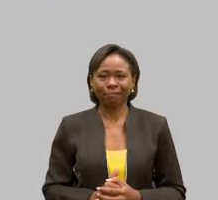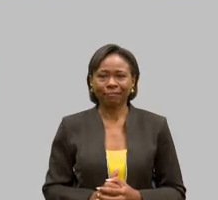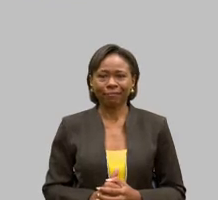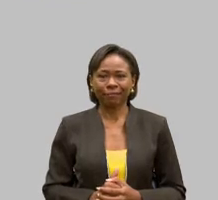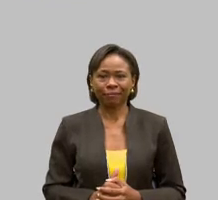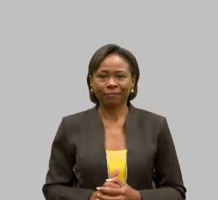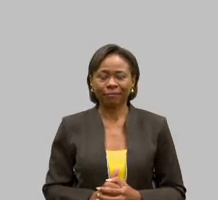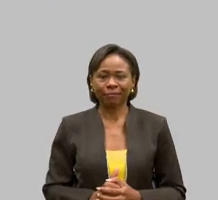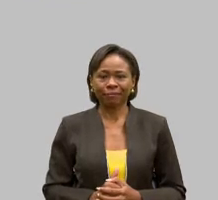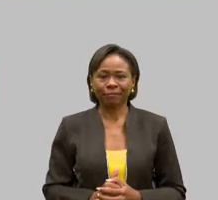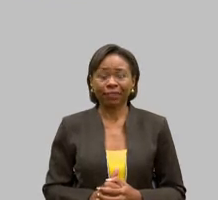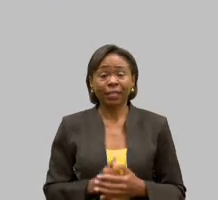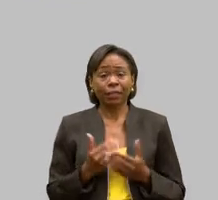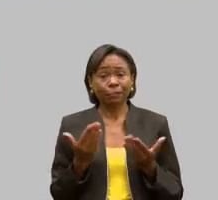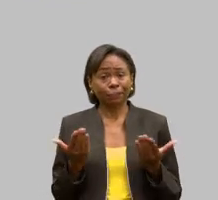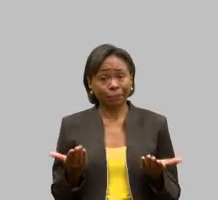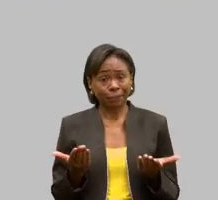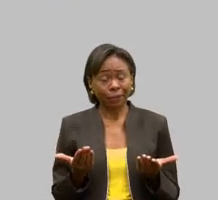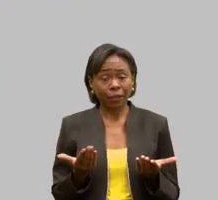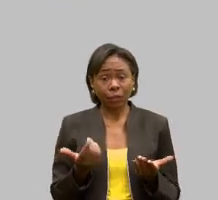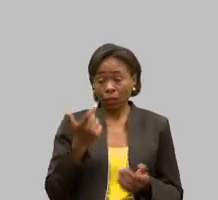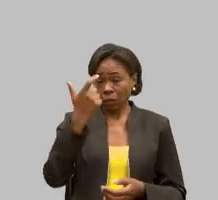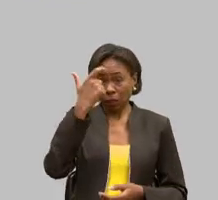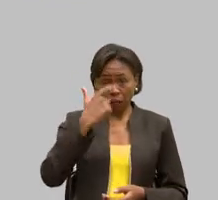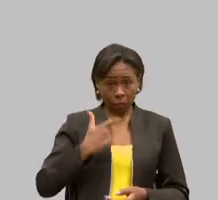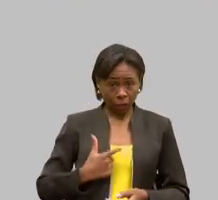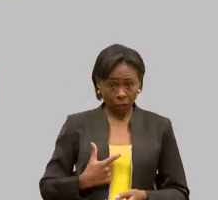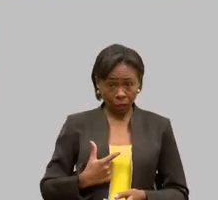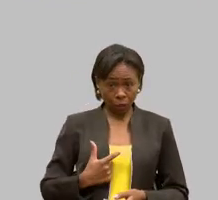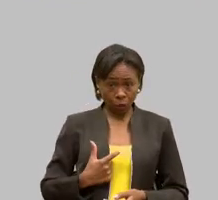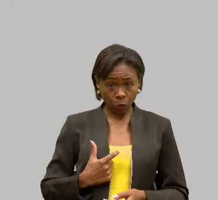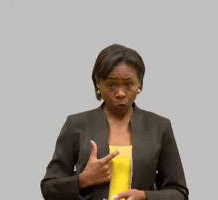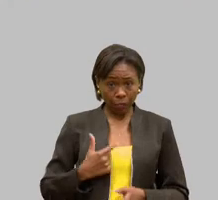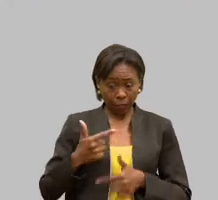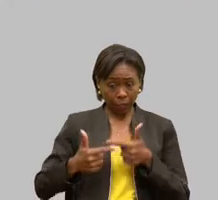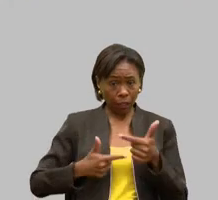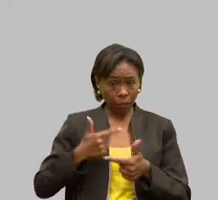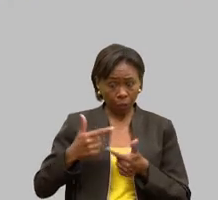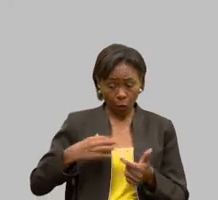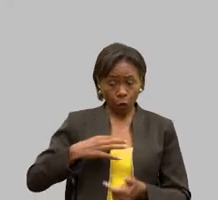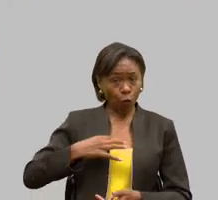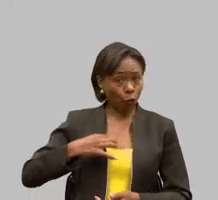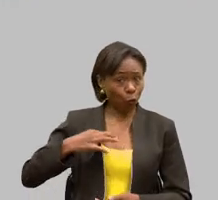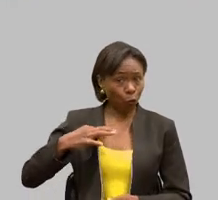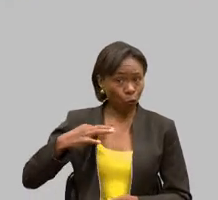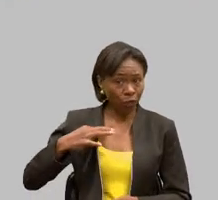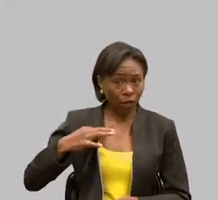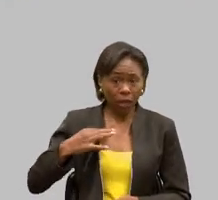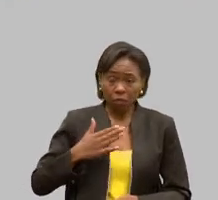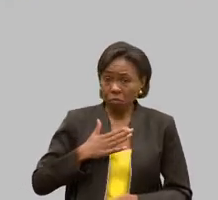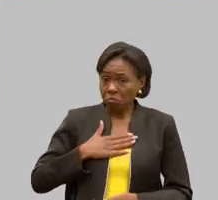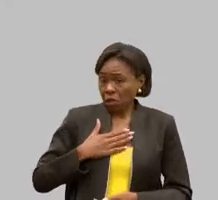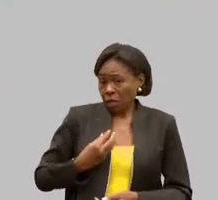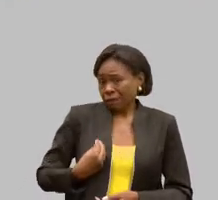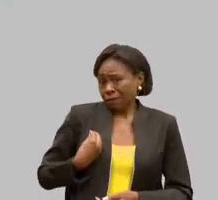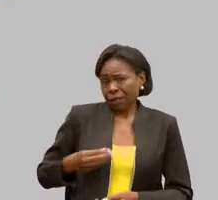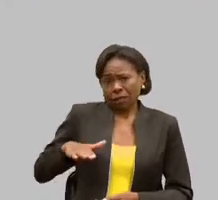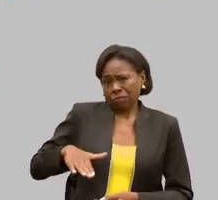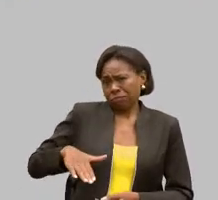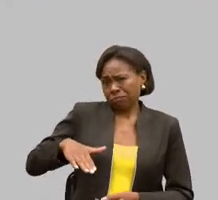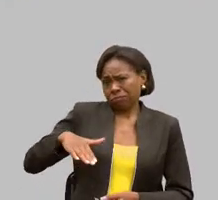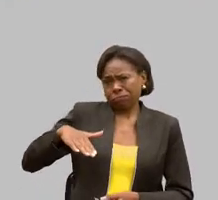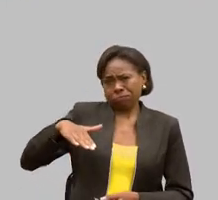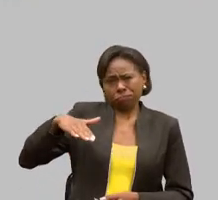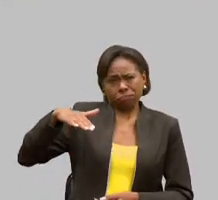ser voluntário fez parte da minha vida já desde a infância, de sete anos, porque foi me dada